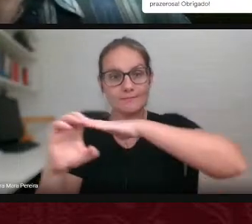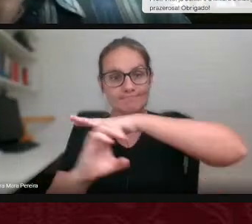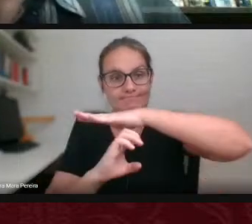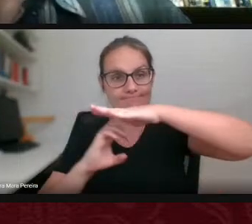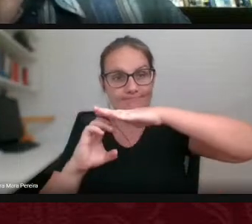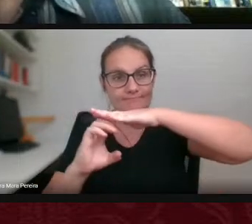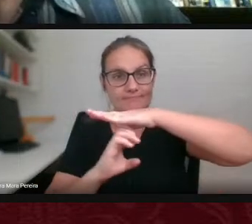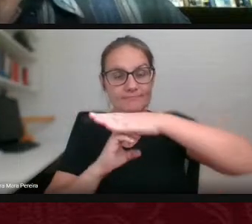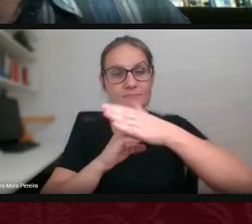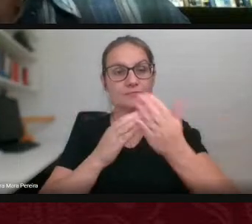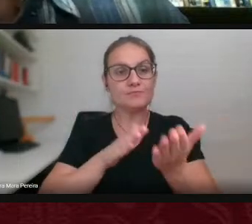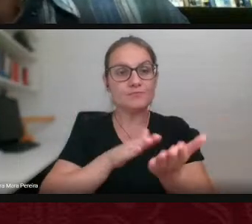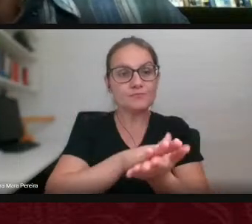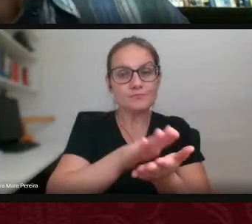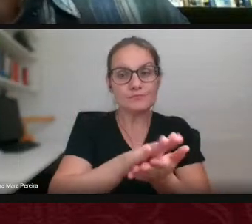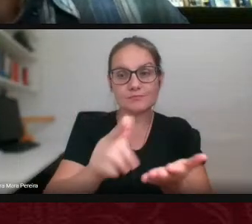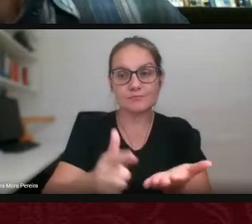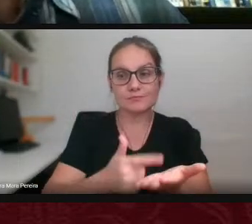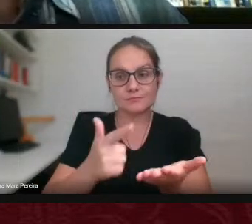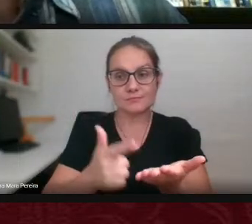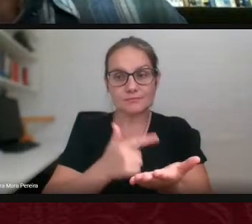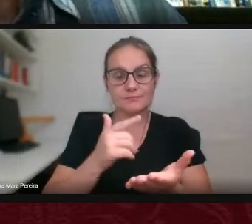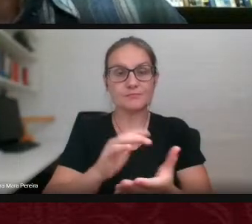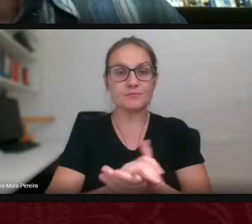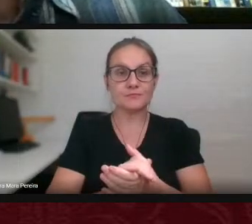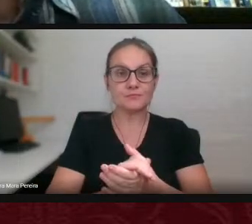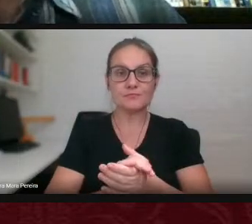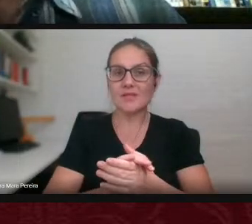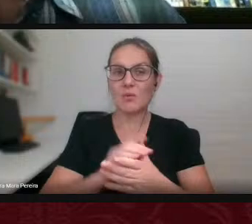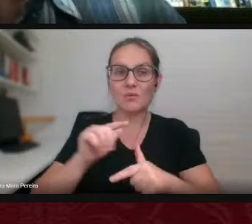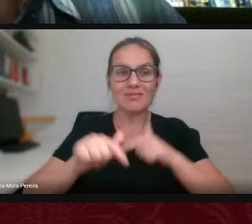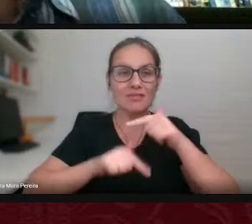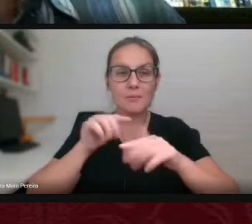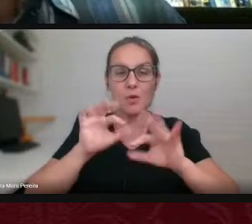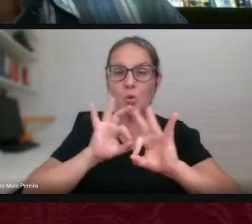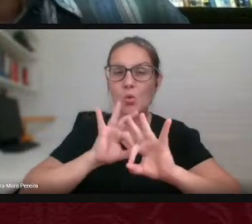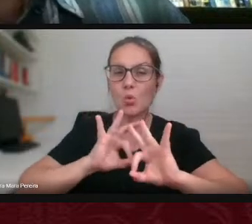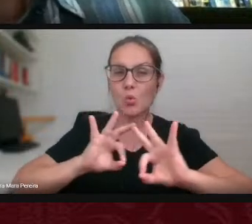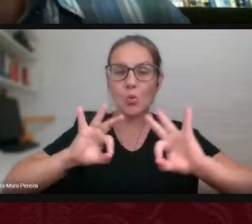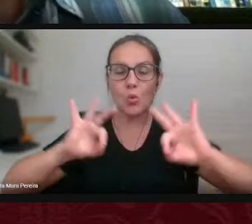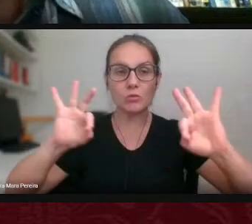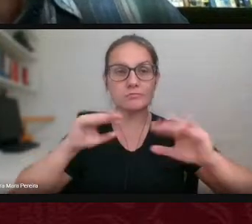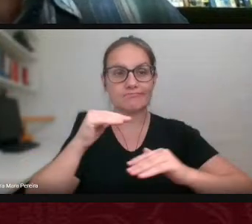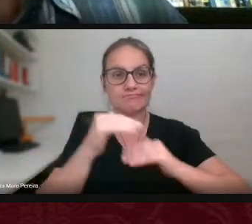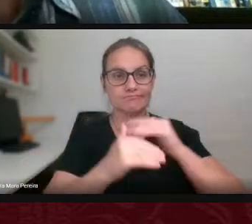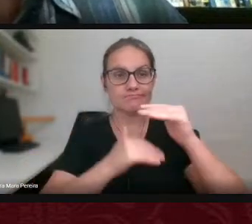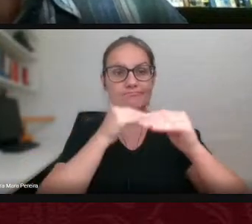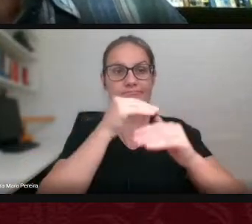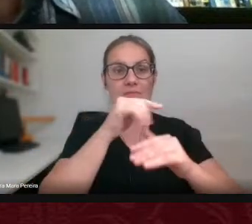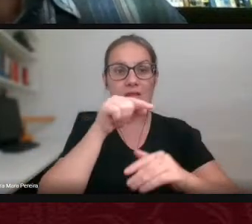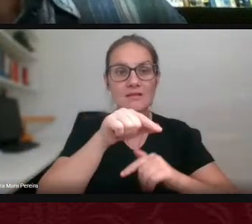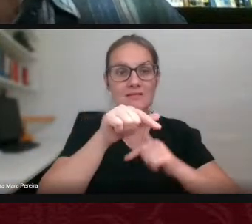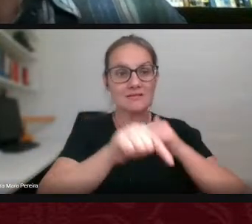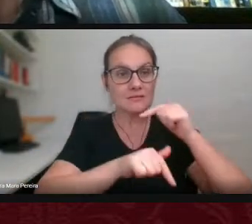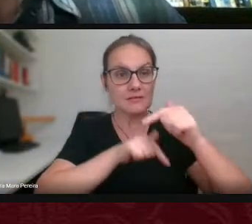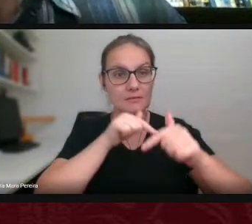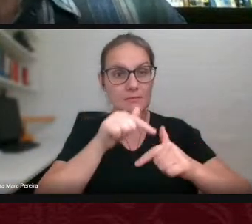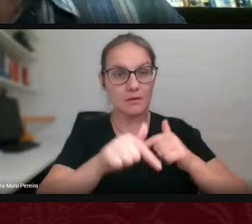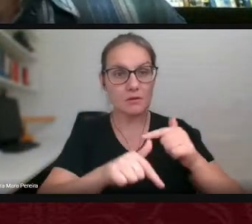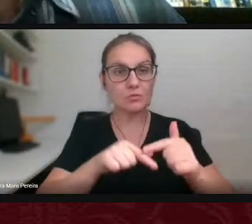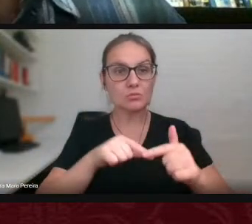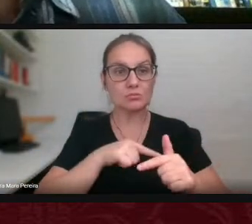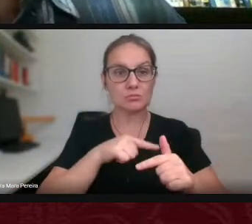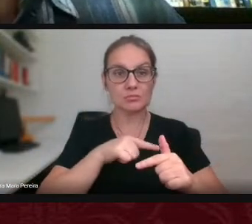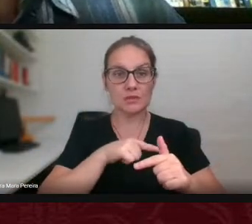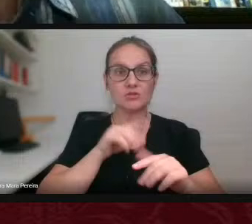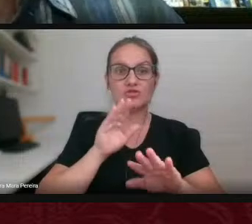pelo trabalho excelente que vem sendo desenvolvido. trabalho esse que tem aí uma